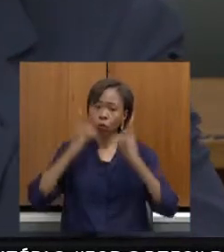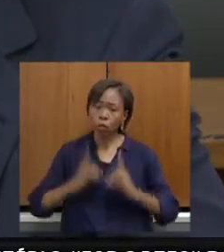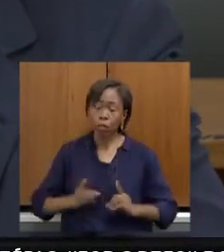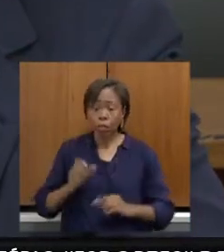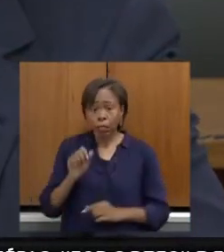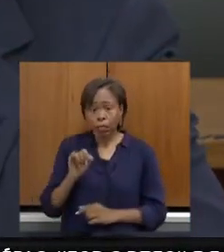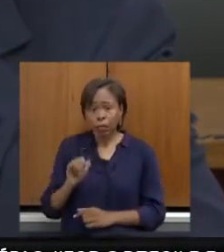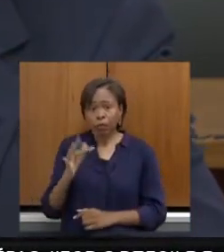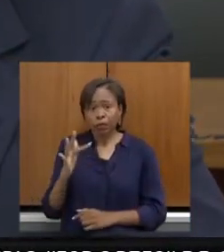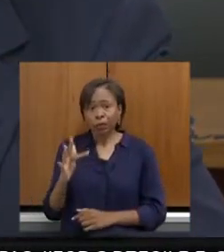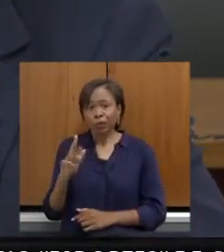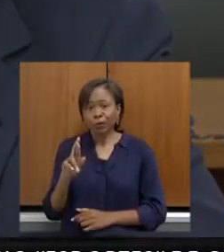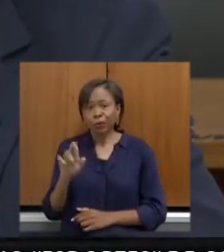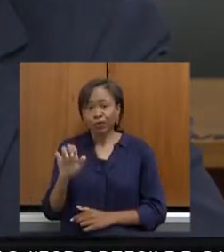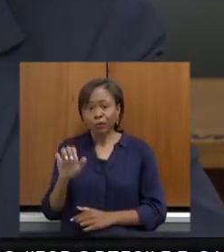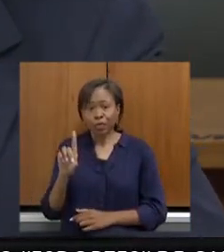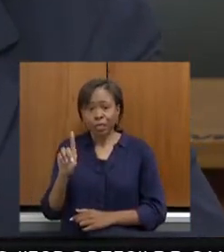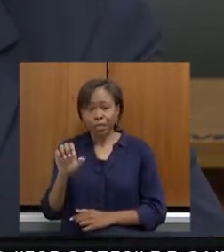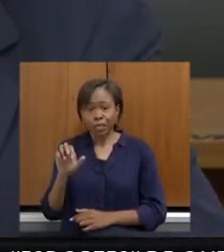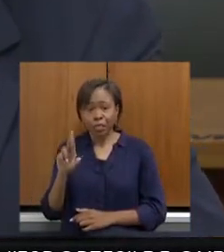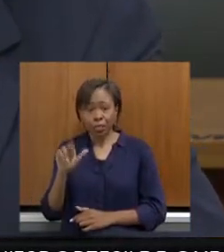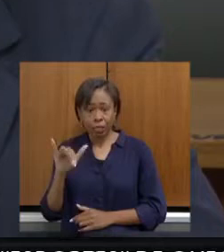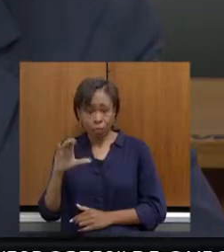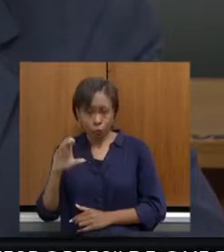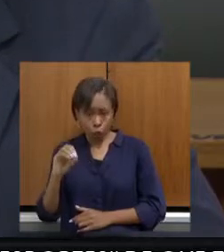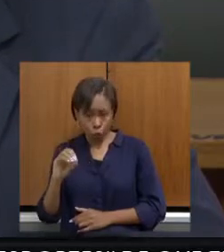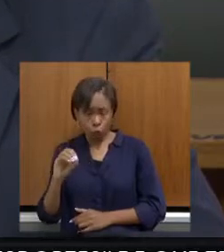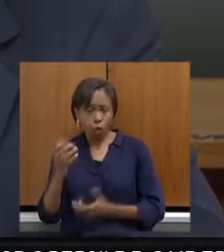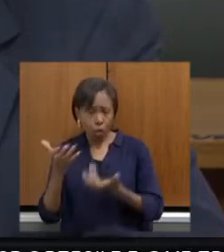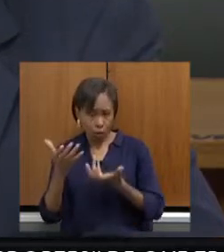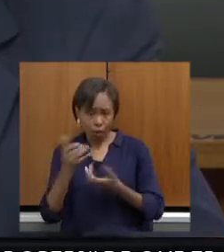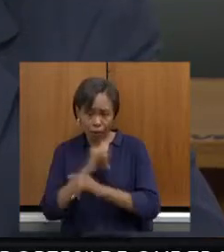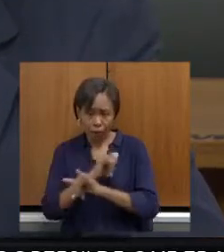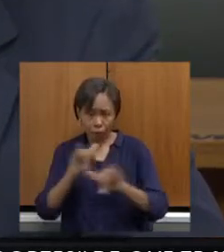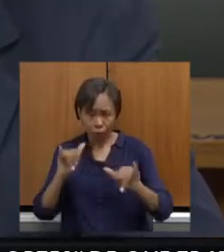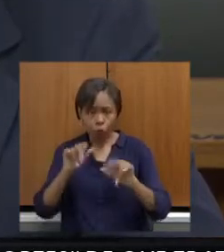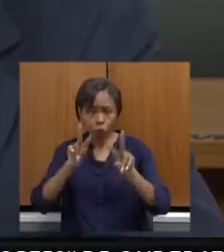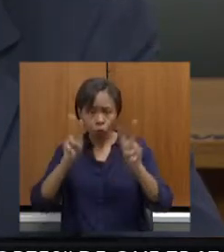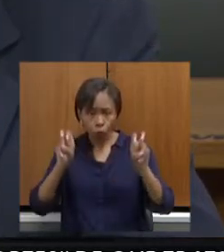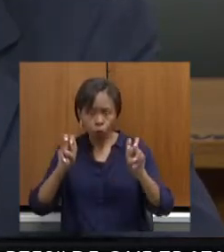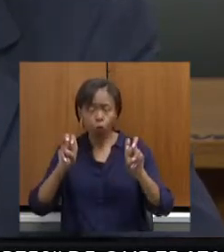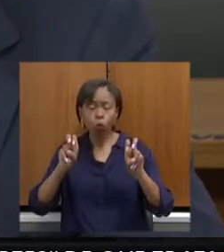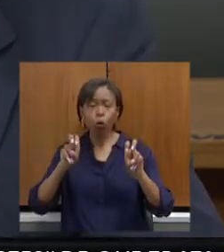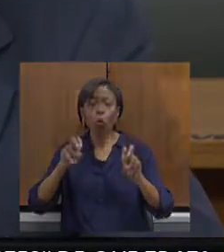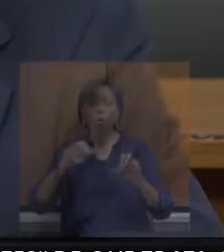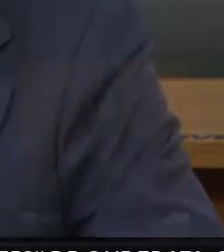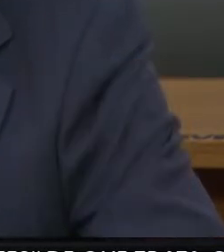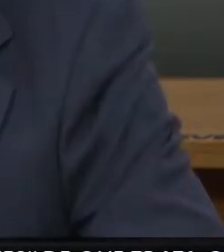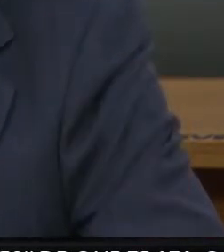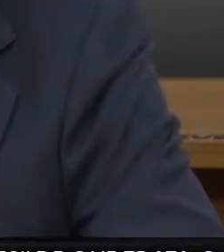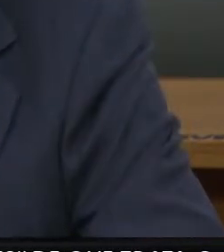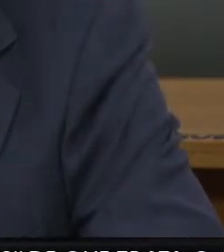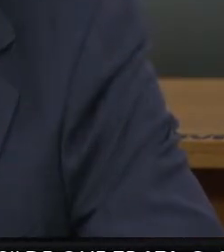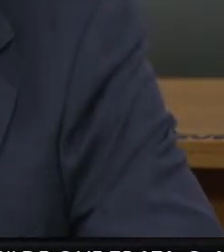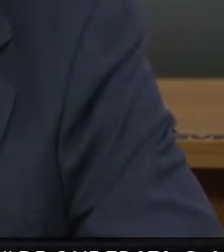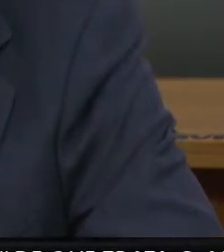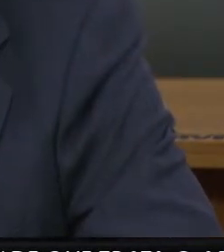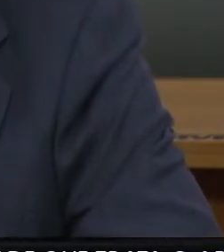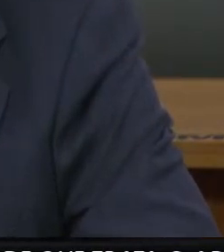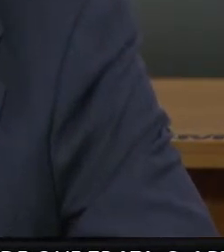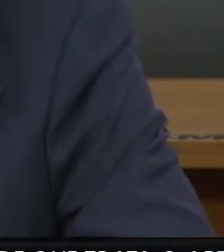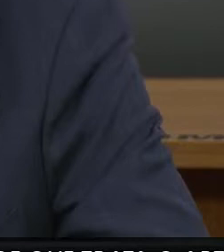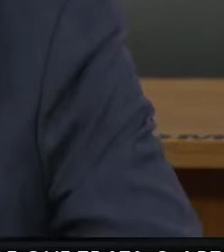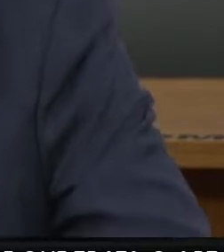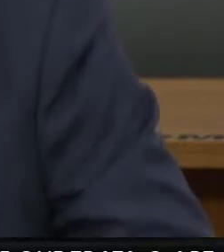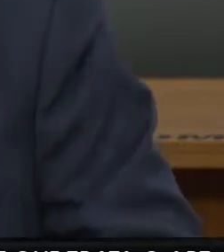sobre os projetos do Paradesporto, que realmente é importantíssimo o crescimento dele para o nosso Estado.